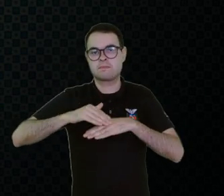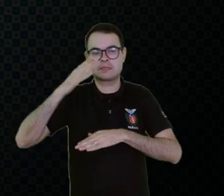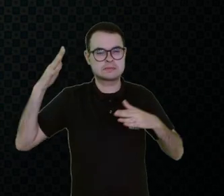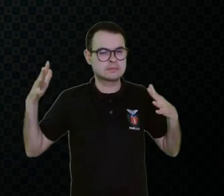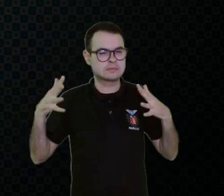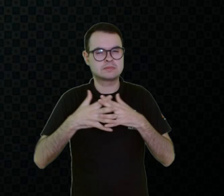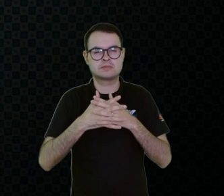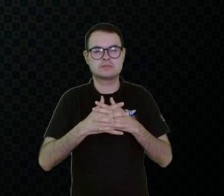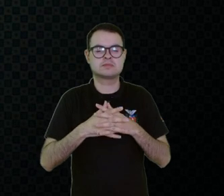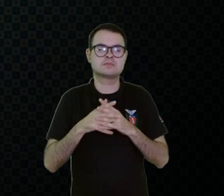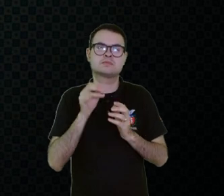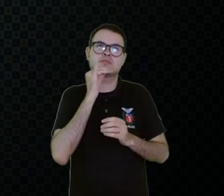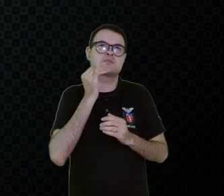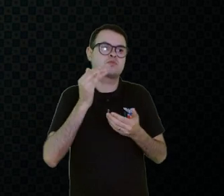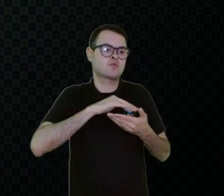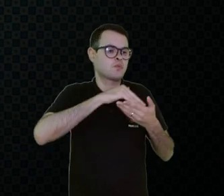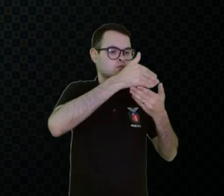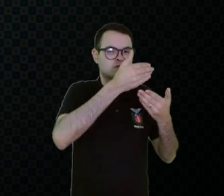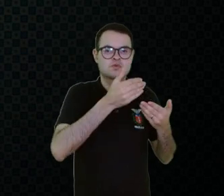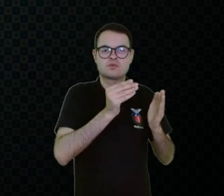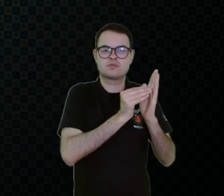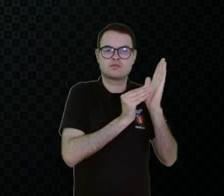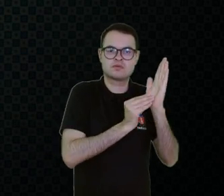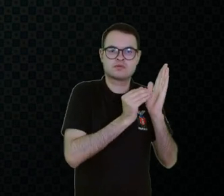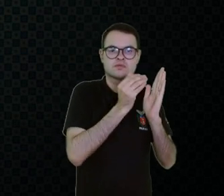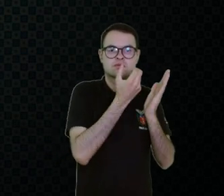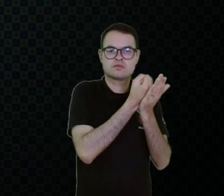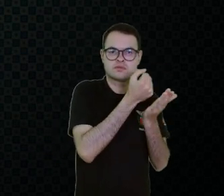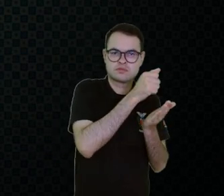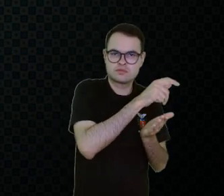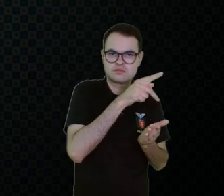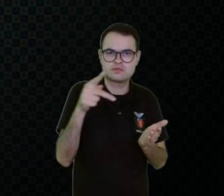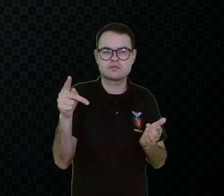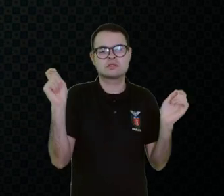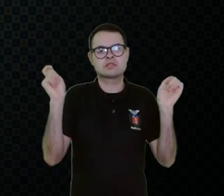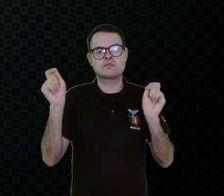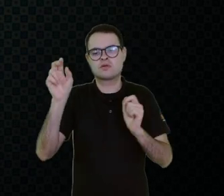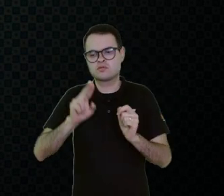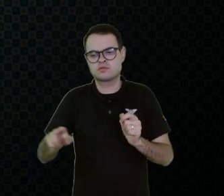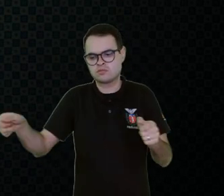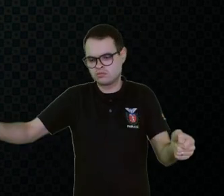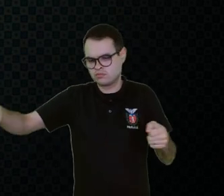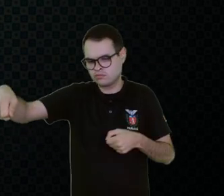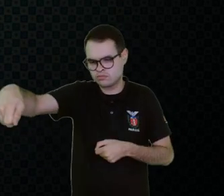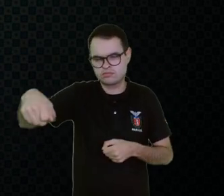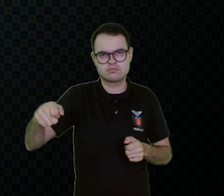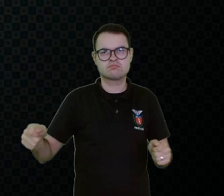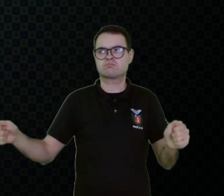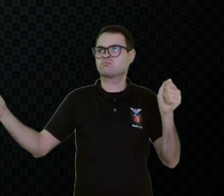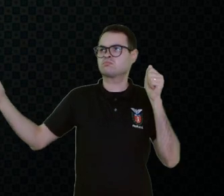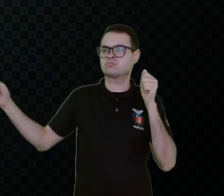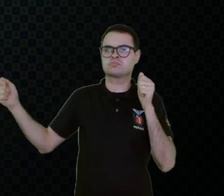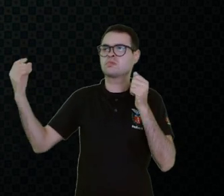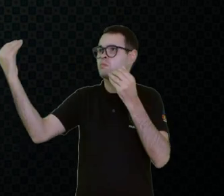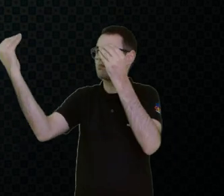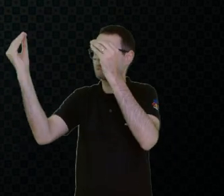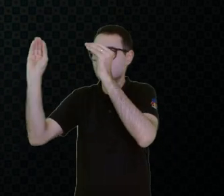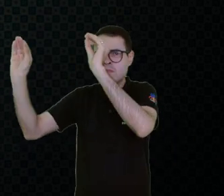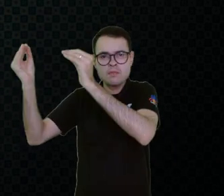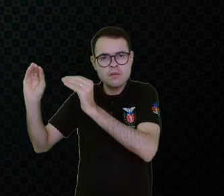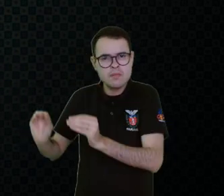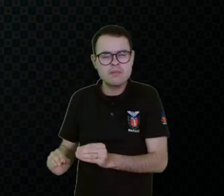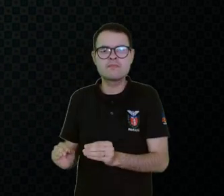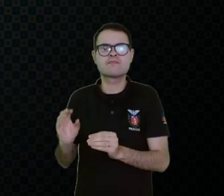de repente, de um computador, de um aplicativo, enfim. Elas podem ser feitas em prancha, painéis, elas podem ser feitas em